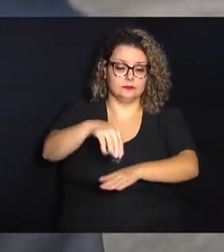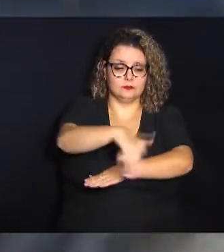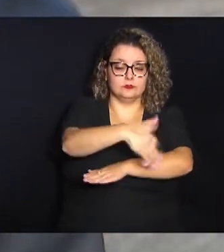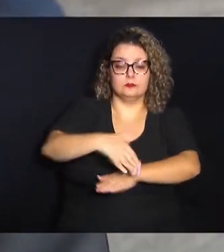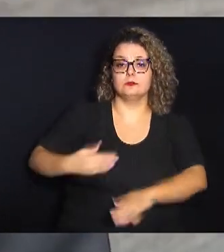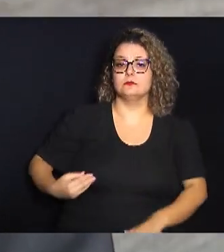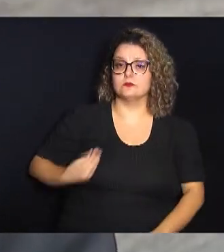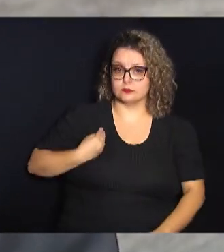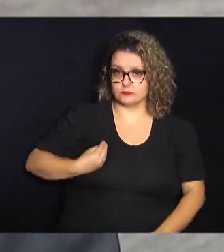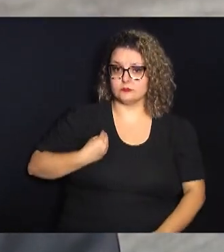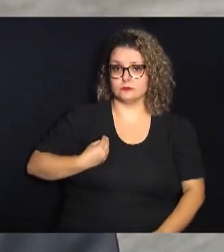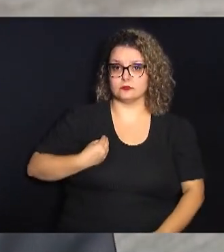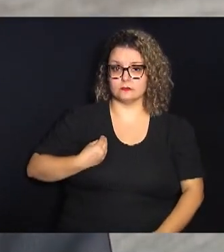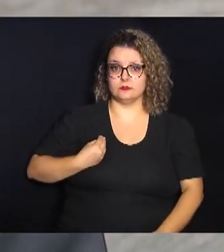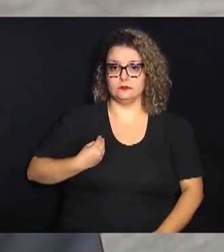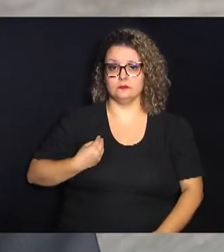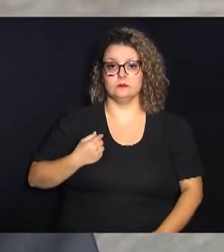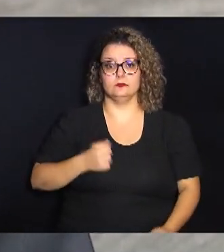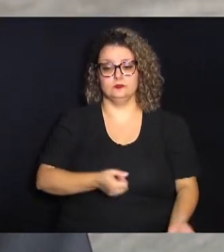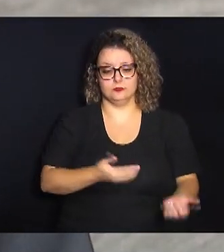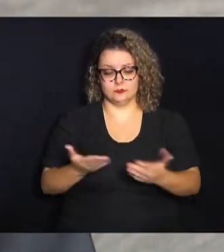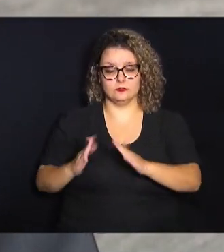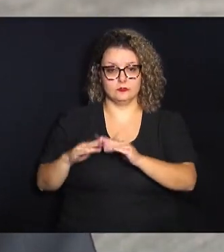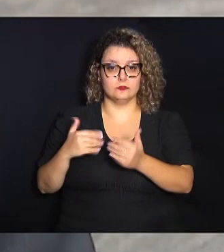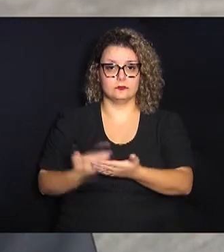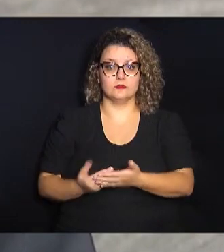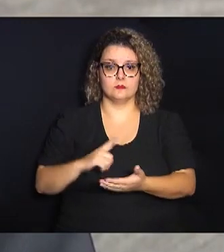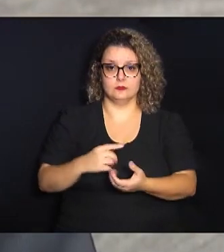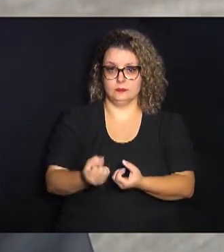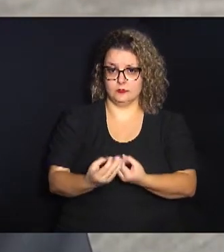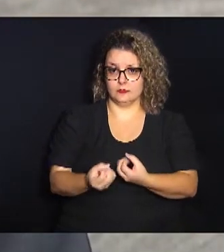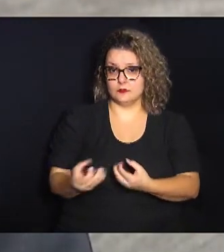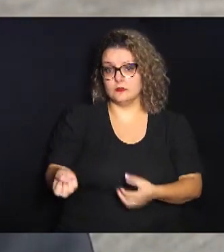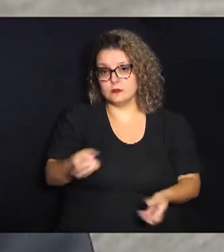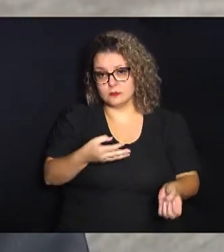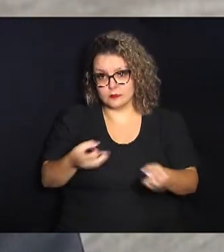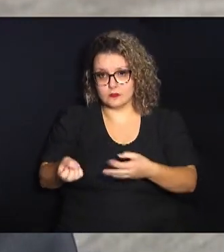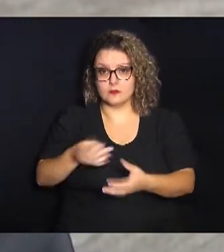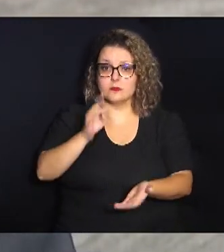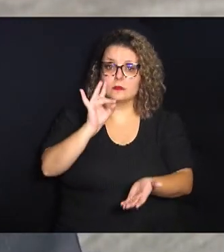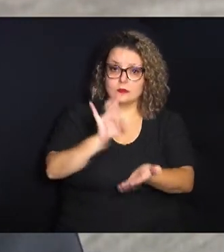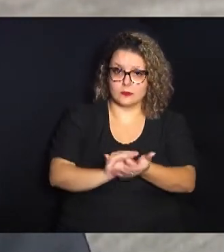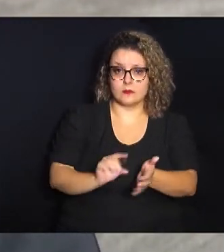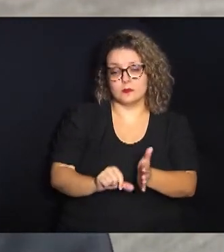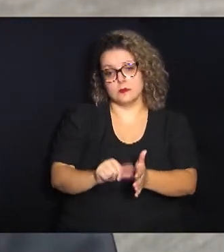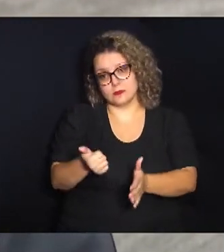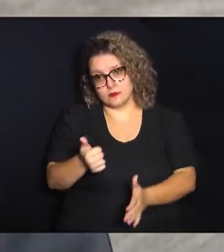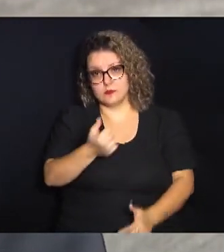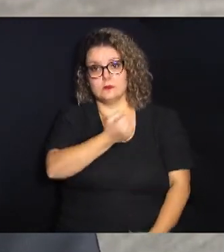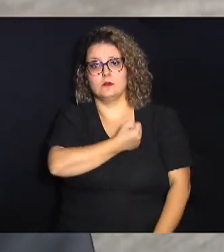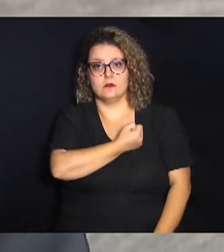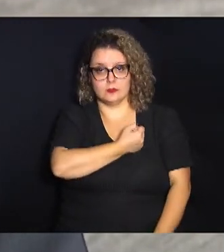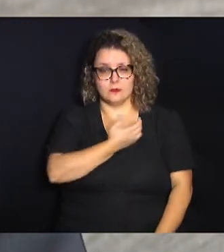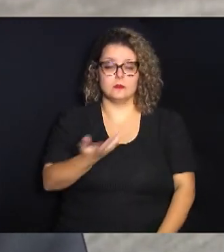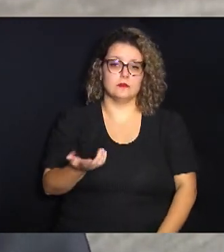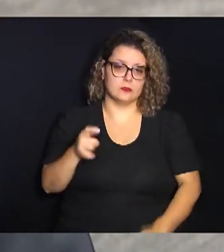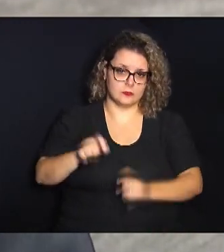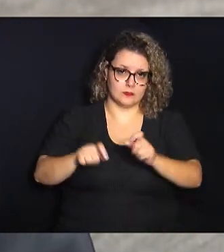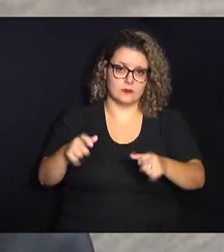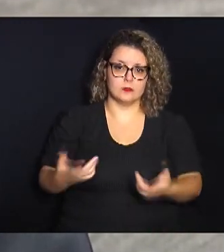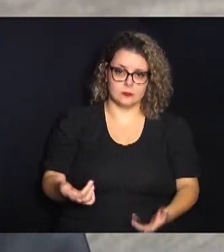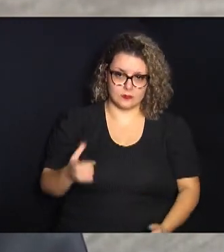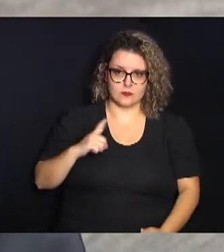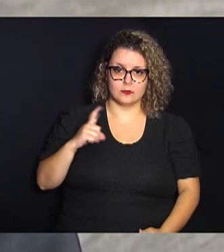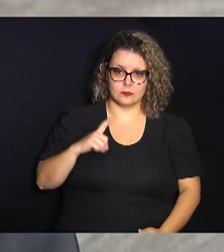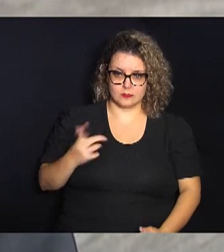então eu apresentei o requerimento para ver se a gente tem dados mais atualizados e oficiais primeiro do número de pessoas se existe